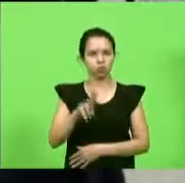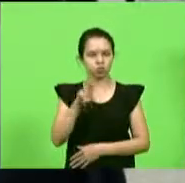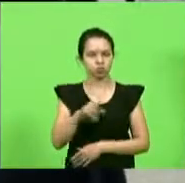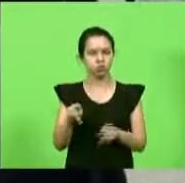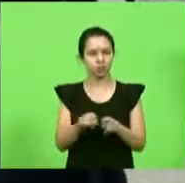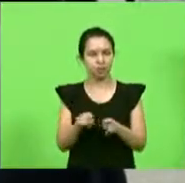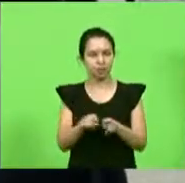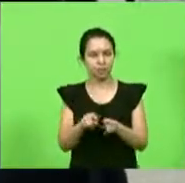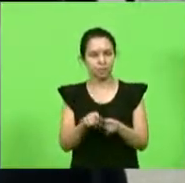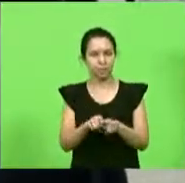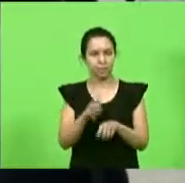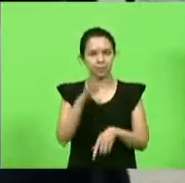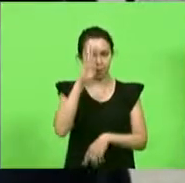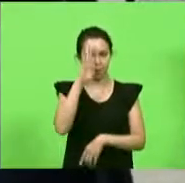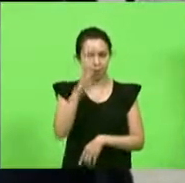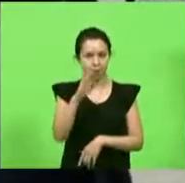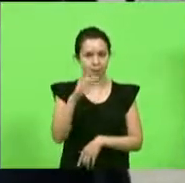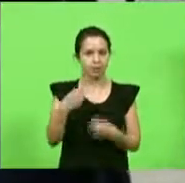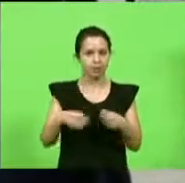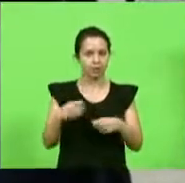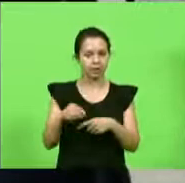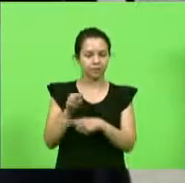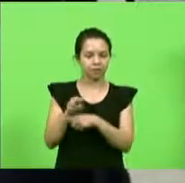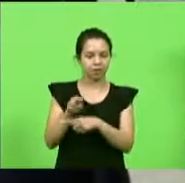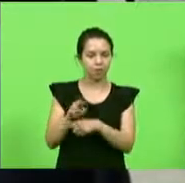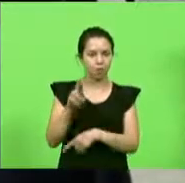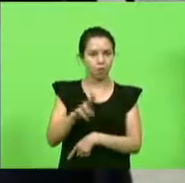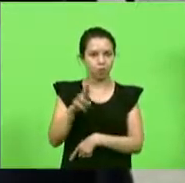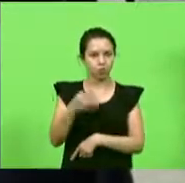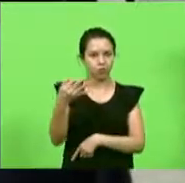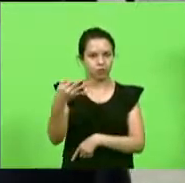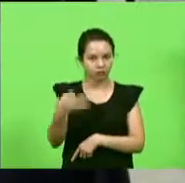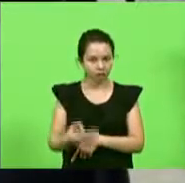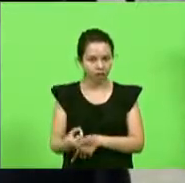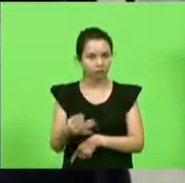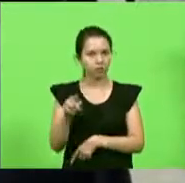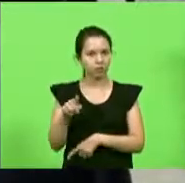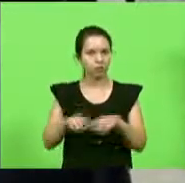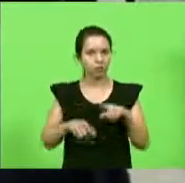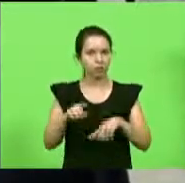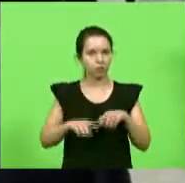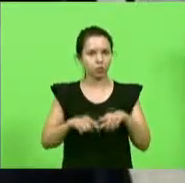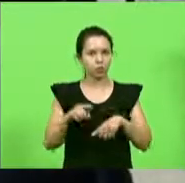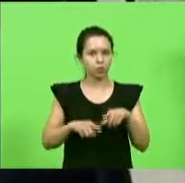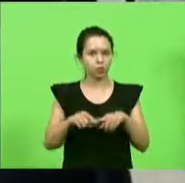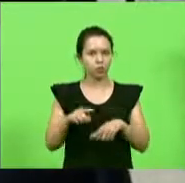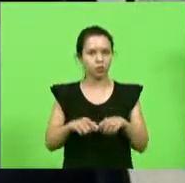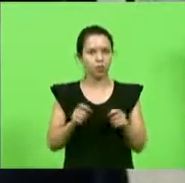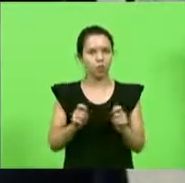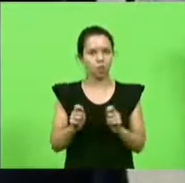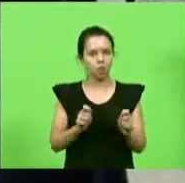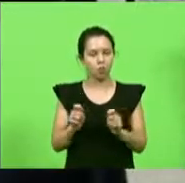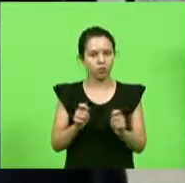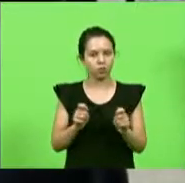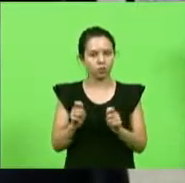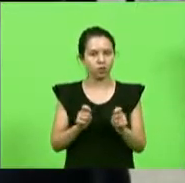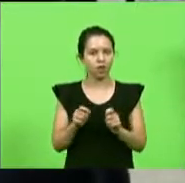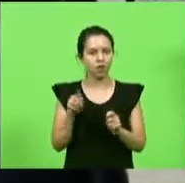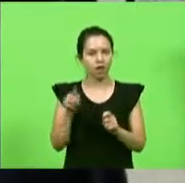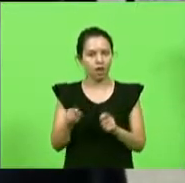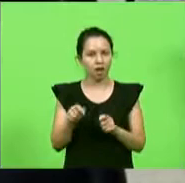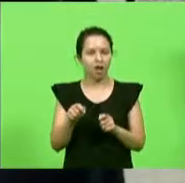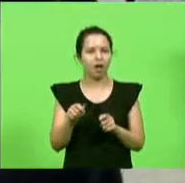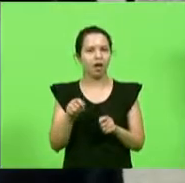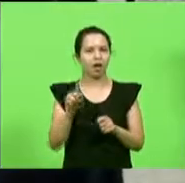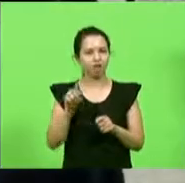fiscalizado o uso correto dessa desse produto para conter essa praga